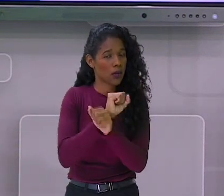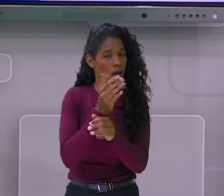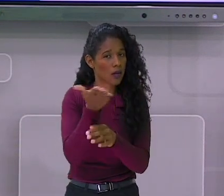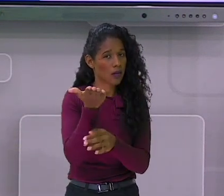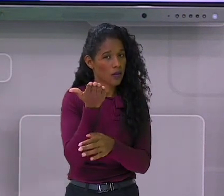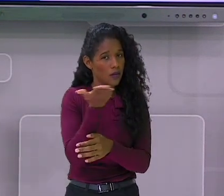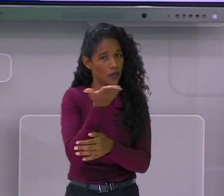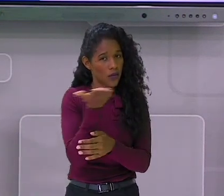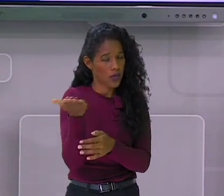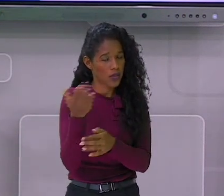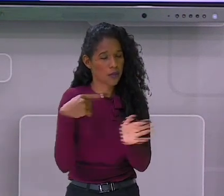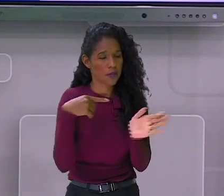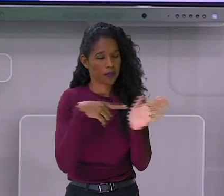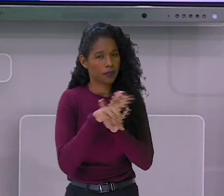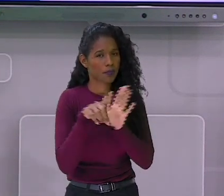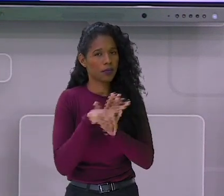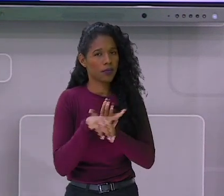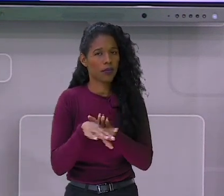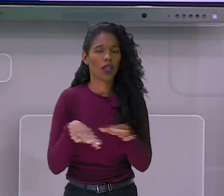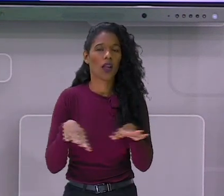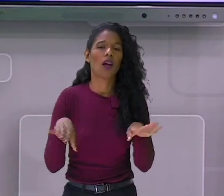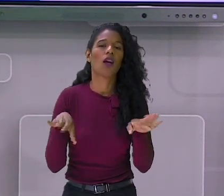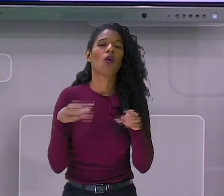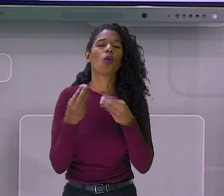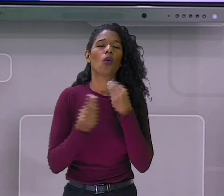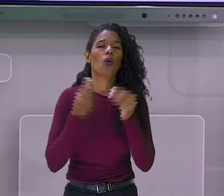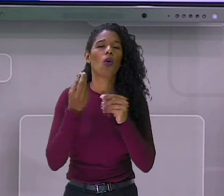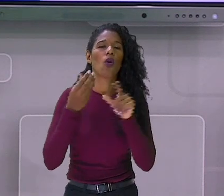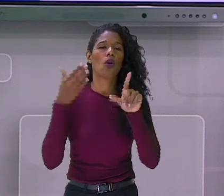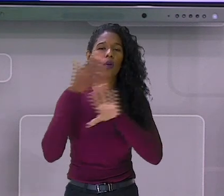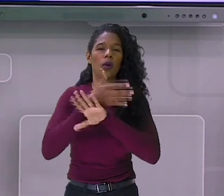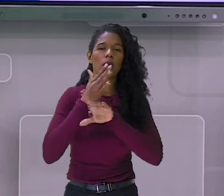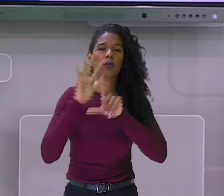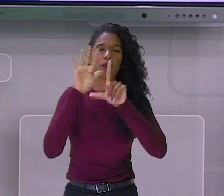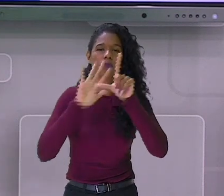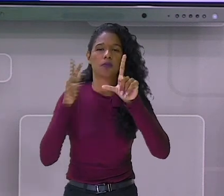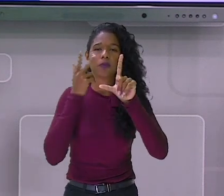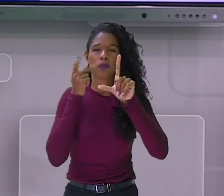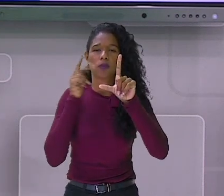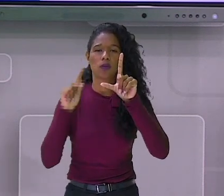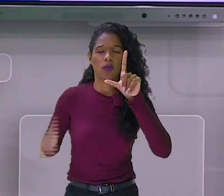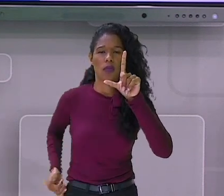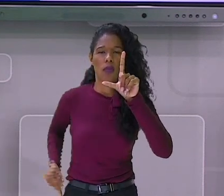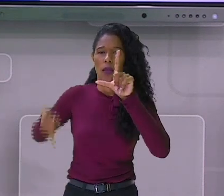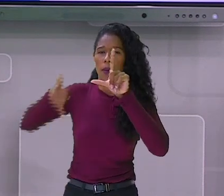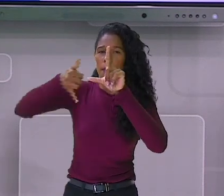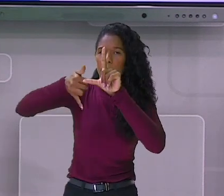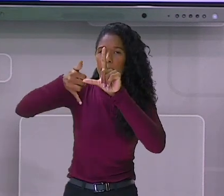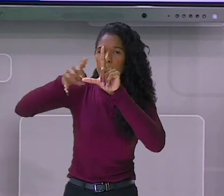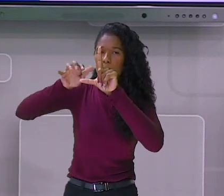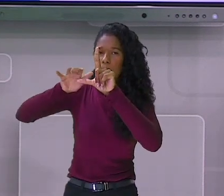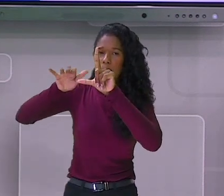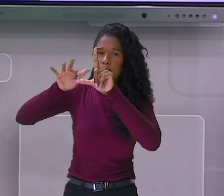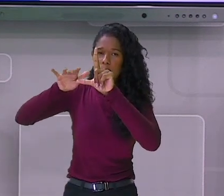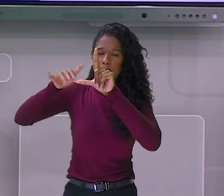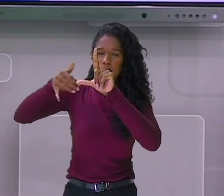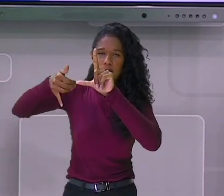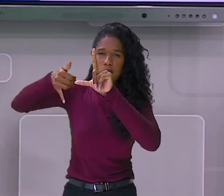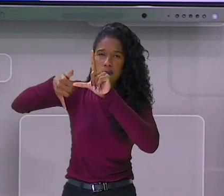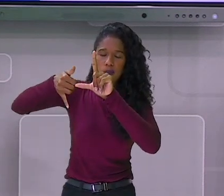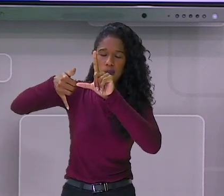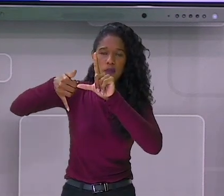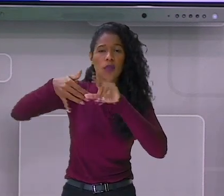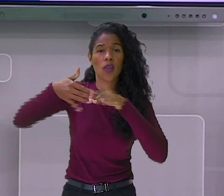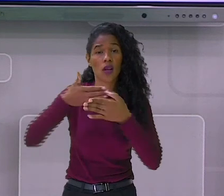Tá bom? Você também pode apontar a câmera do seu celular para a imagem que aparece do lado da tela. E